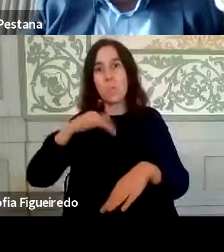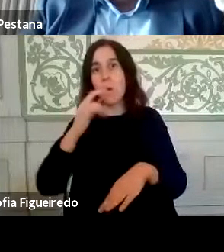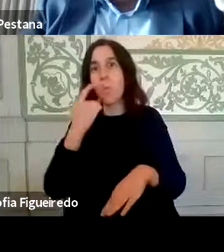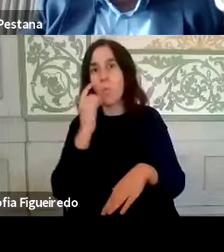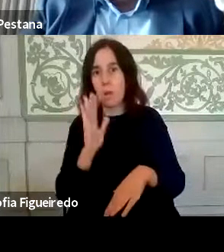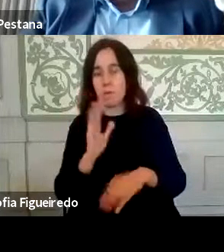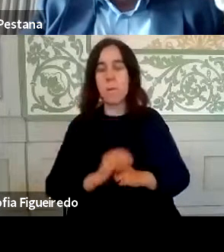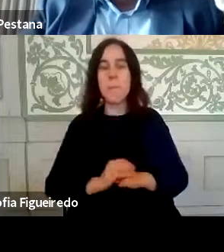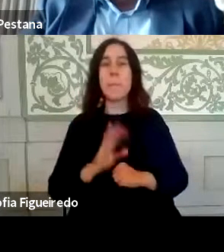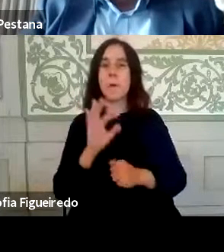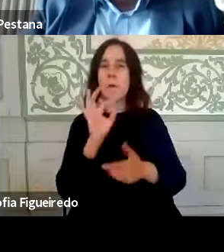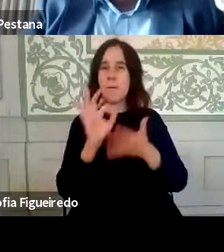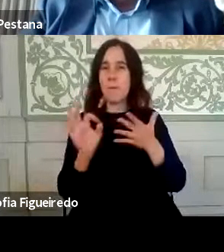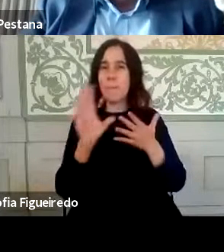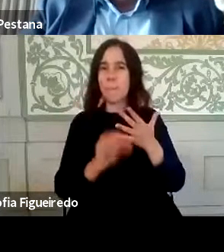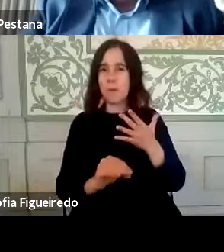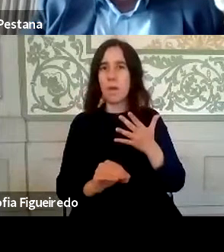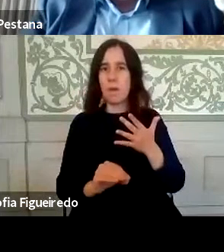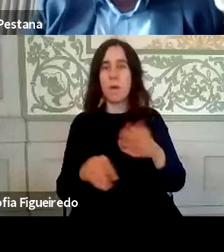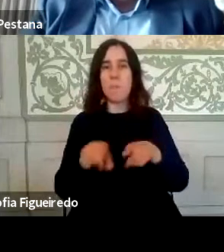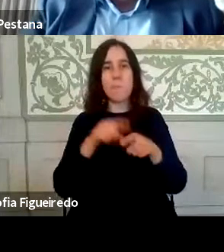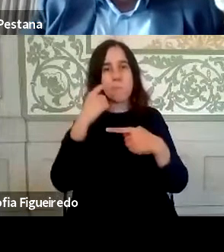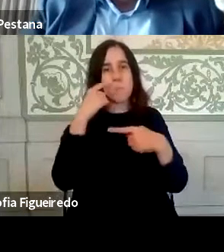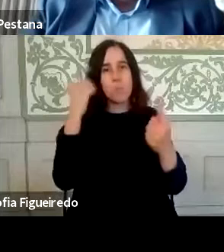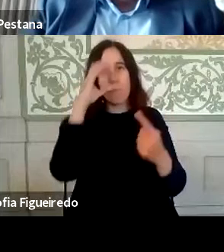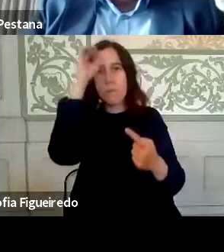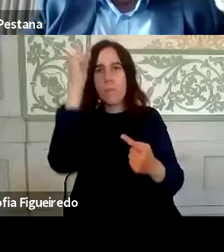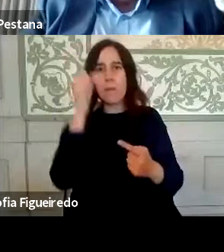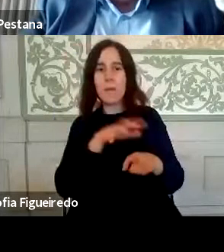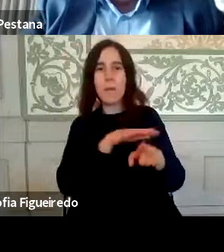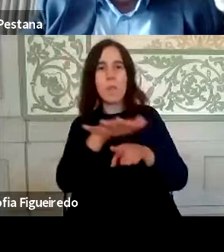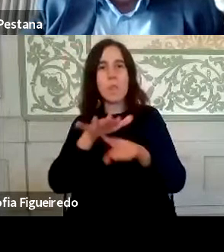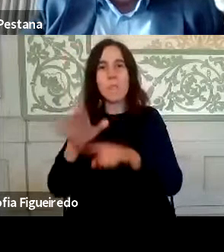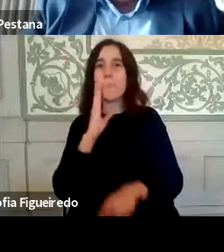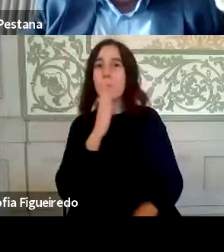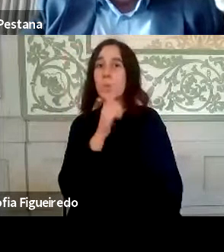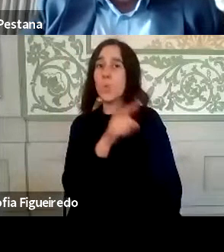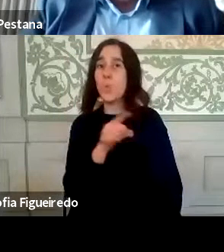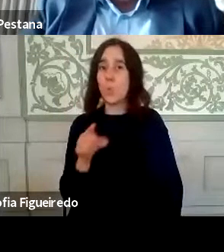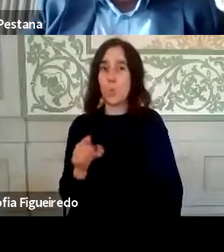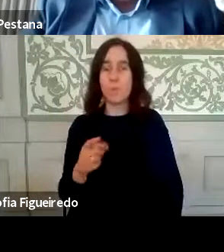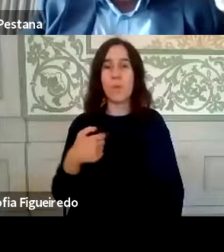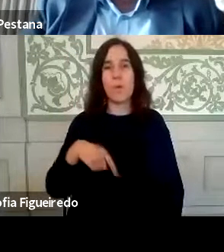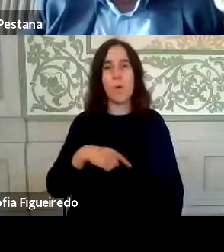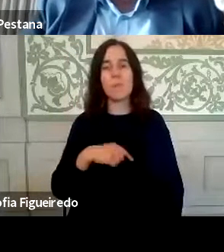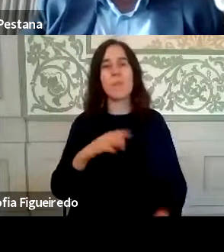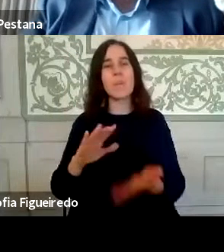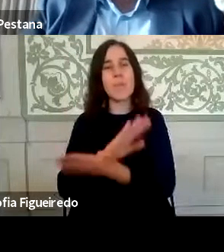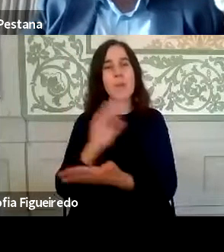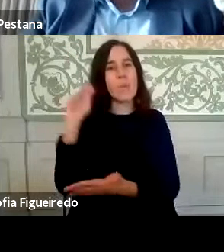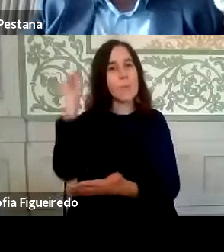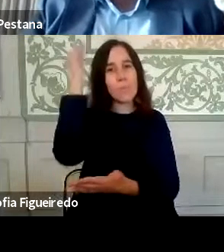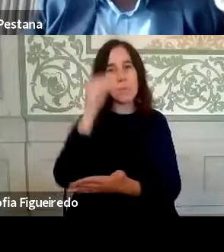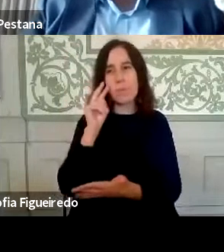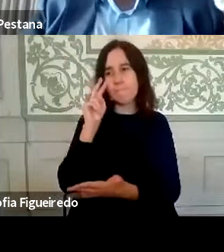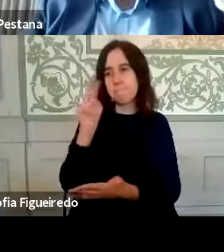outros fatores, e os fatores são os objetivos das políticas públicas que vão sendo disseminados. Nós temos tido, consultamos o Diário da República e percebemos que há